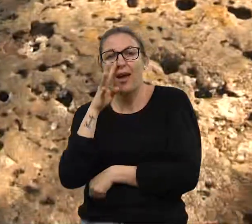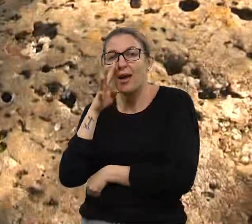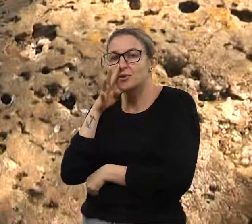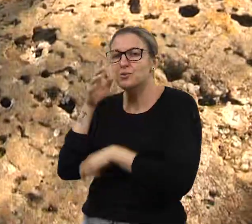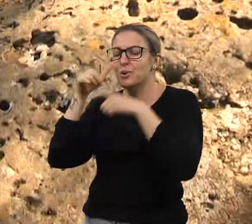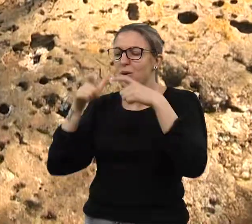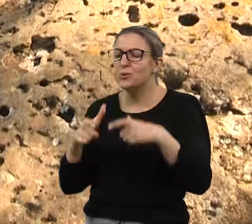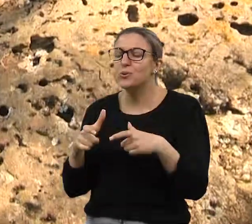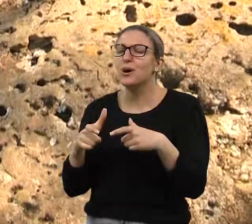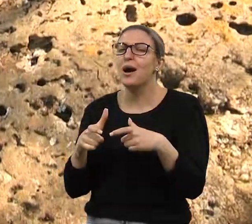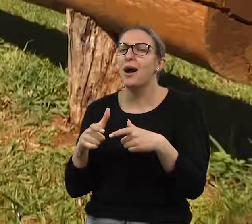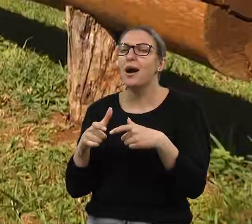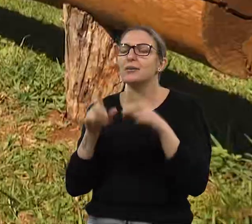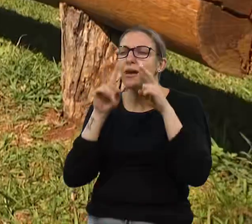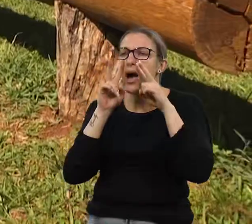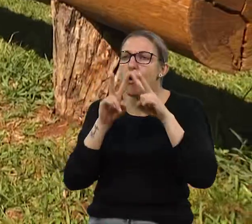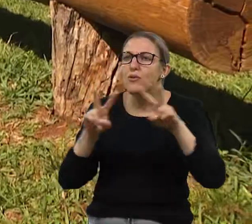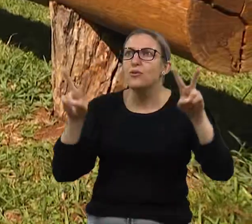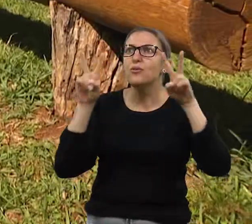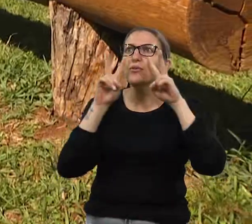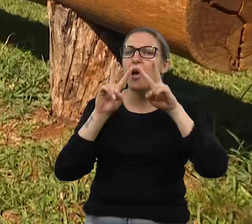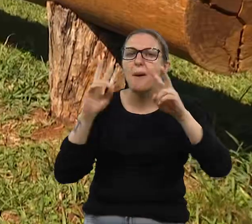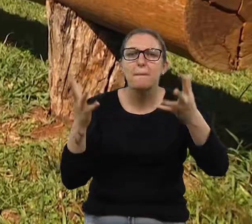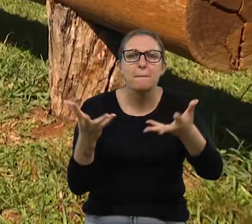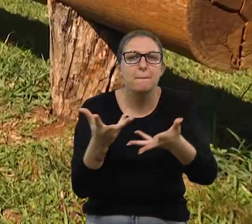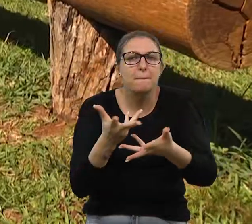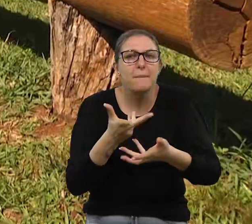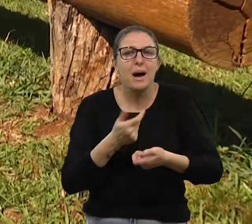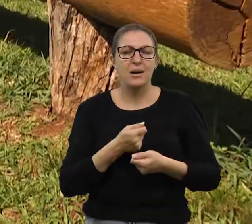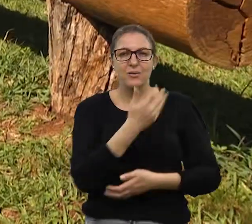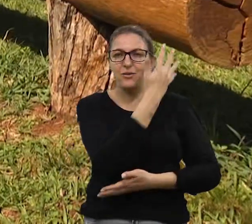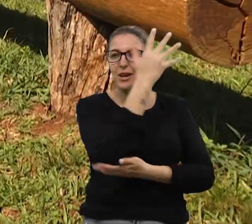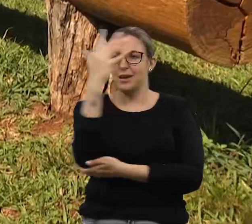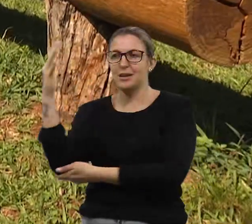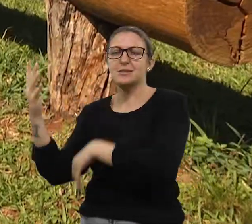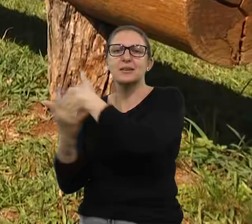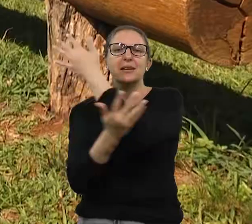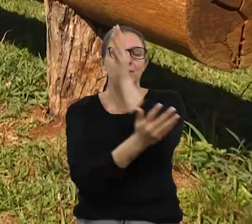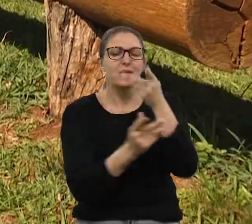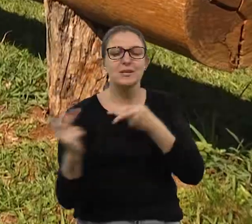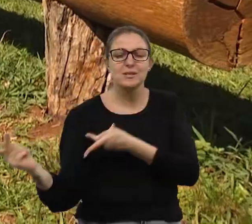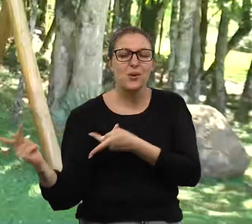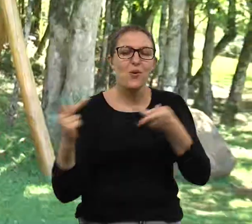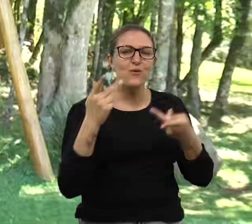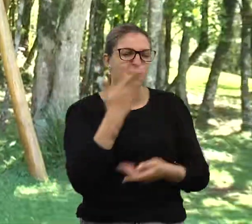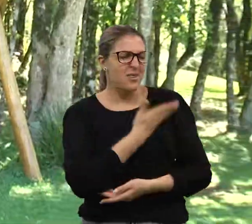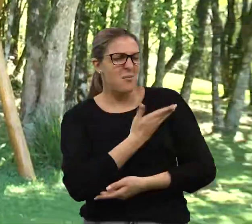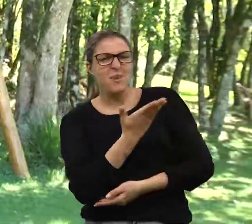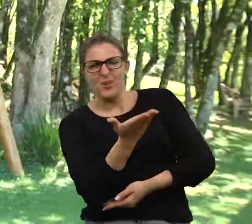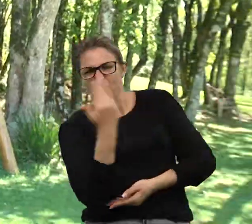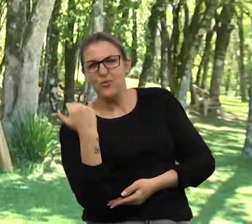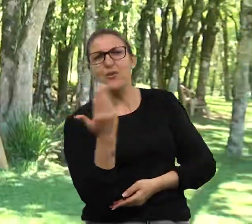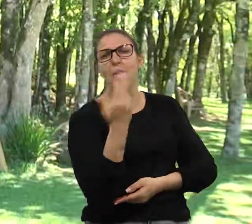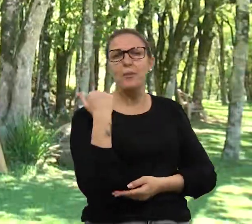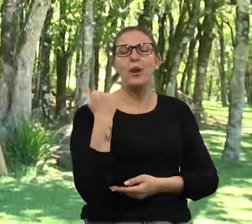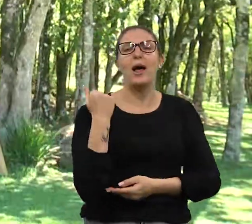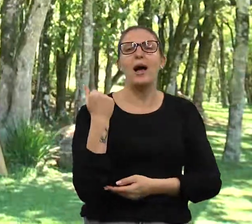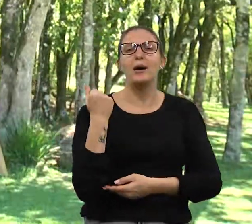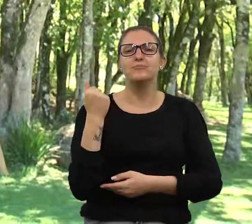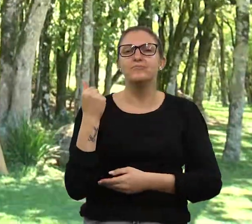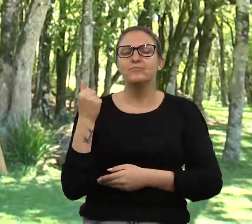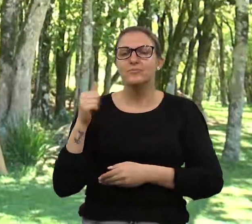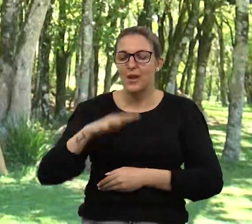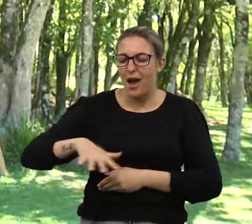Venha contemplar esse lugar e apreciar as maravilhas da natureza. Convide seus amigos e bora lá!